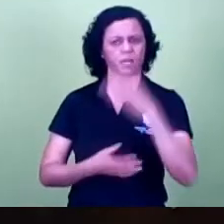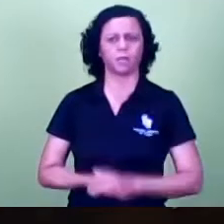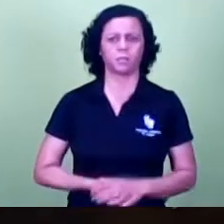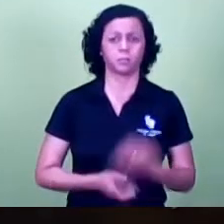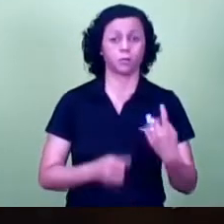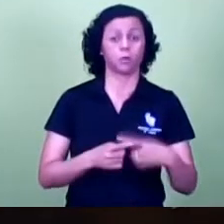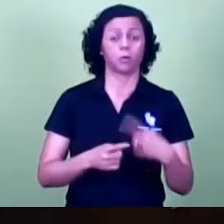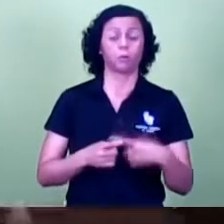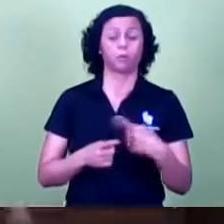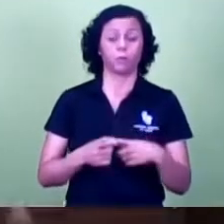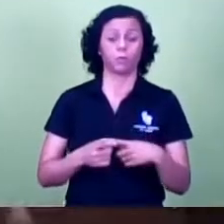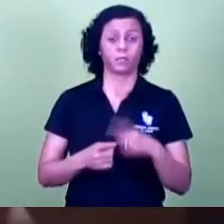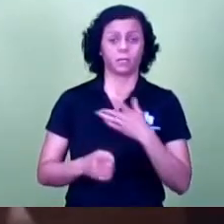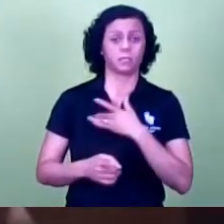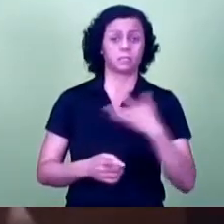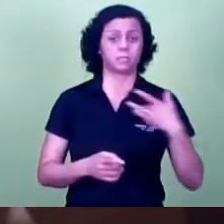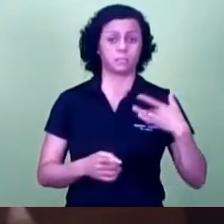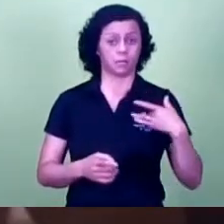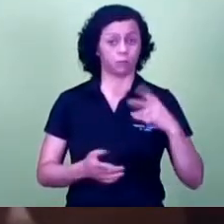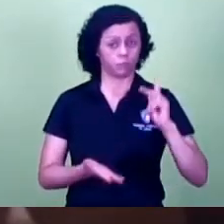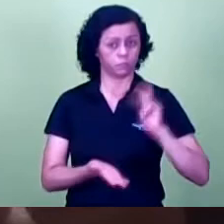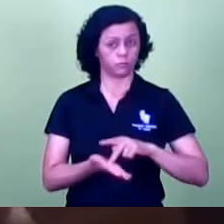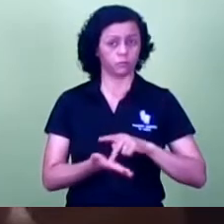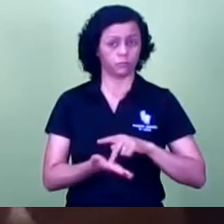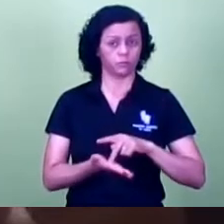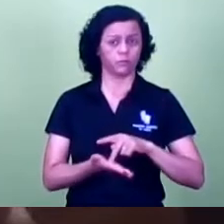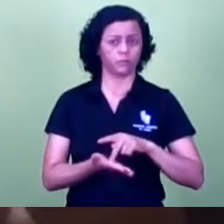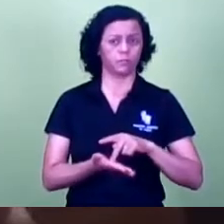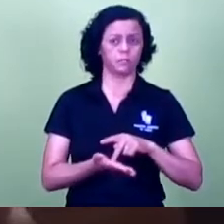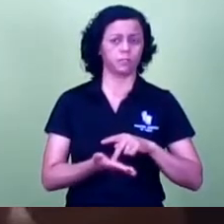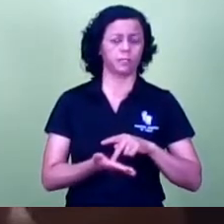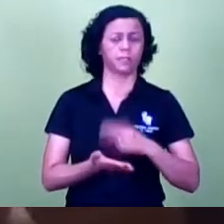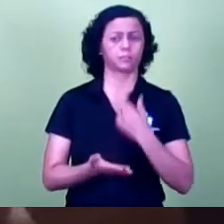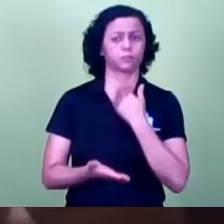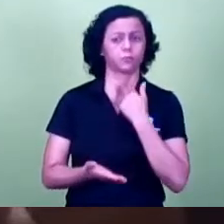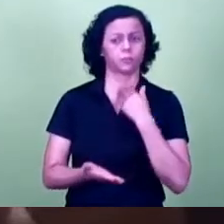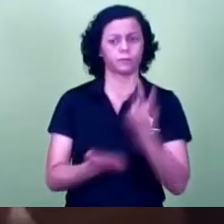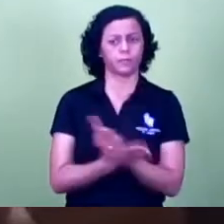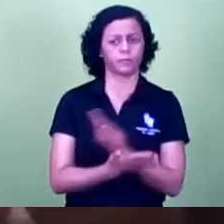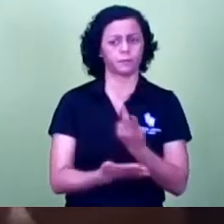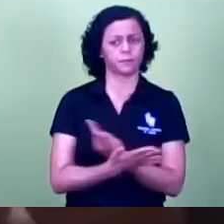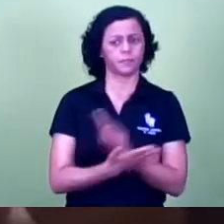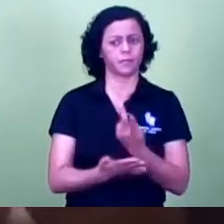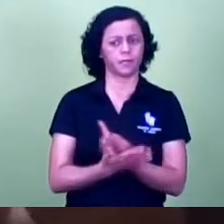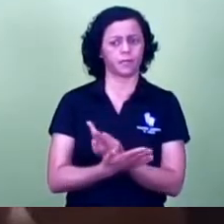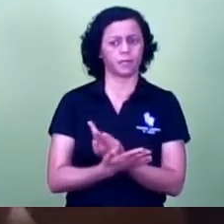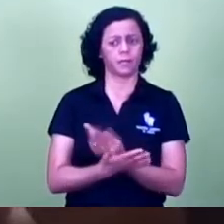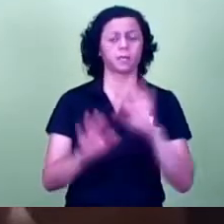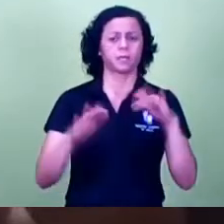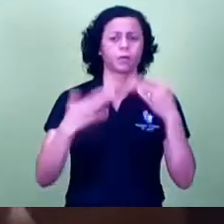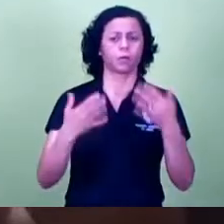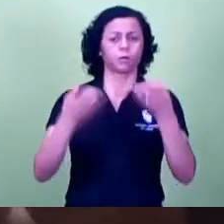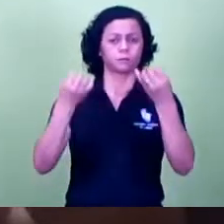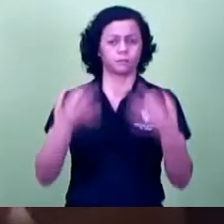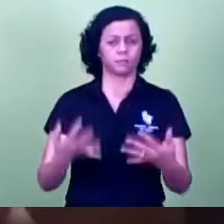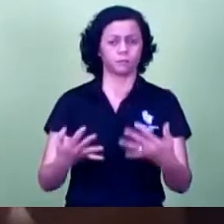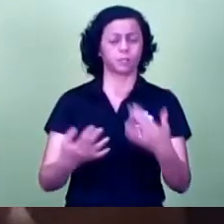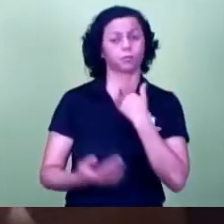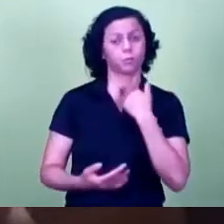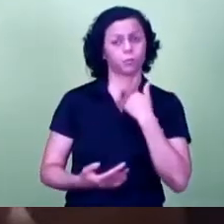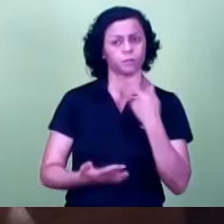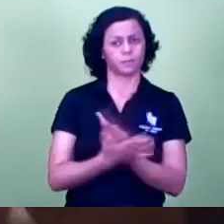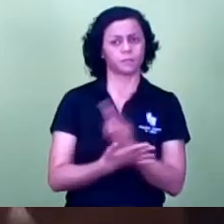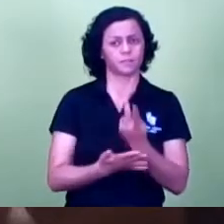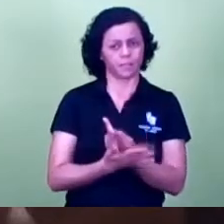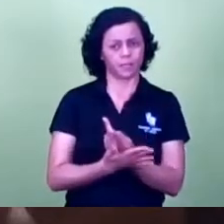a saúde realmente não podemos errar e quando você fala não podemos errar porque a gente sabe